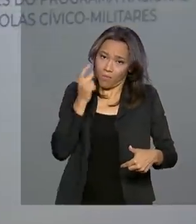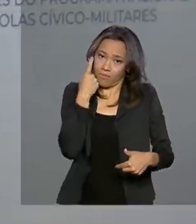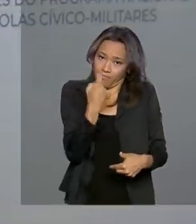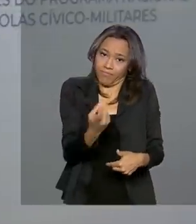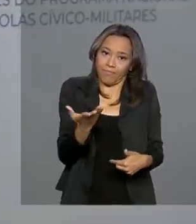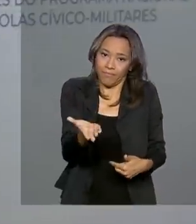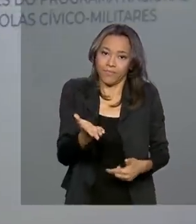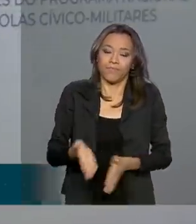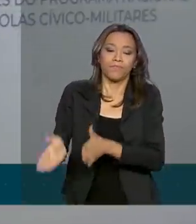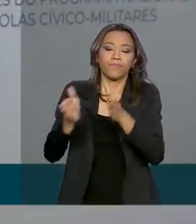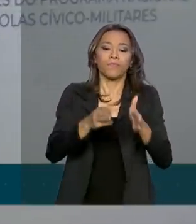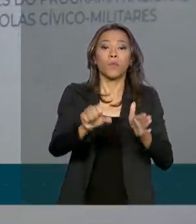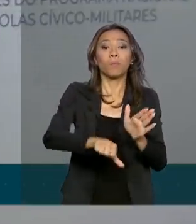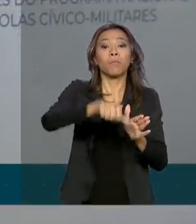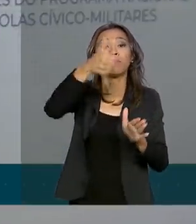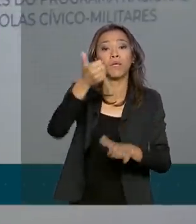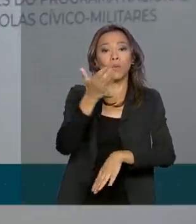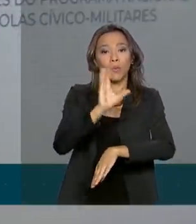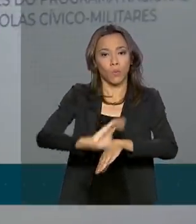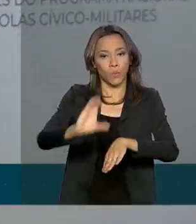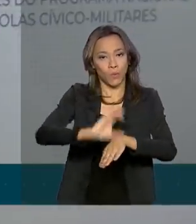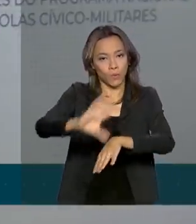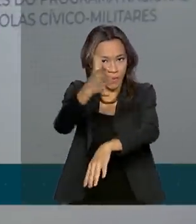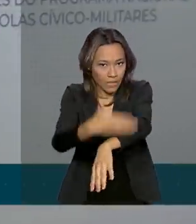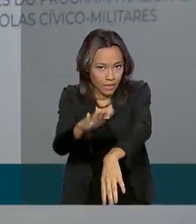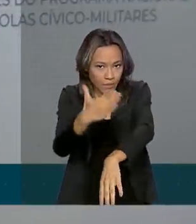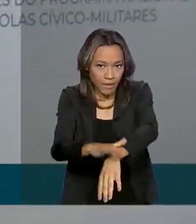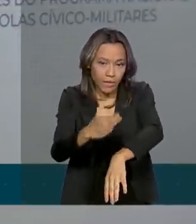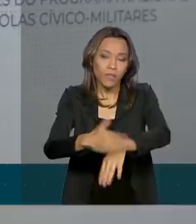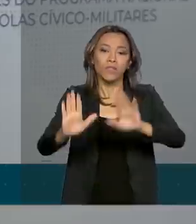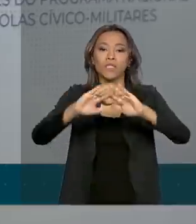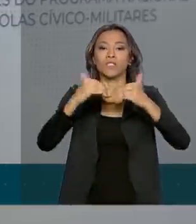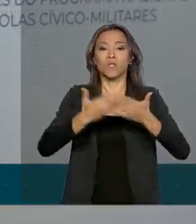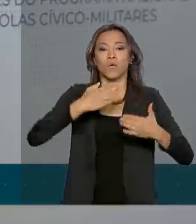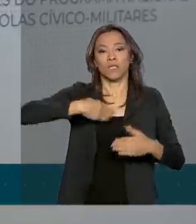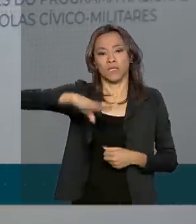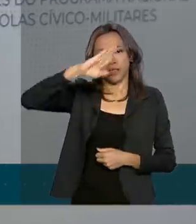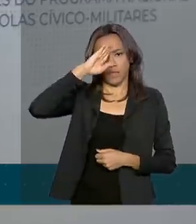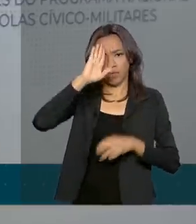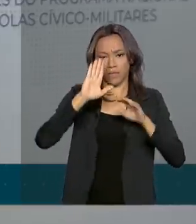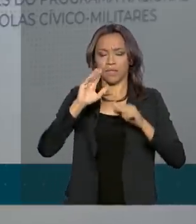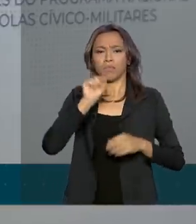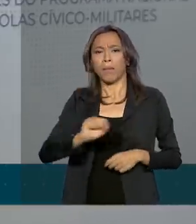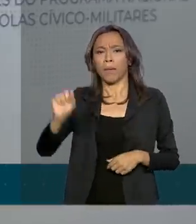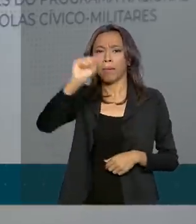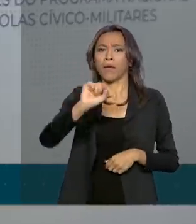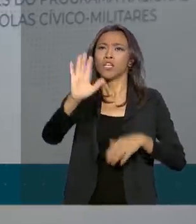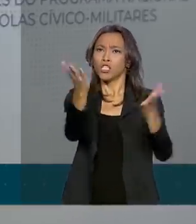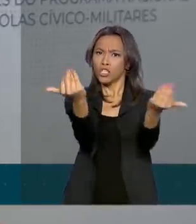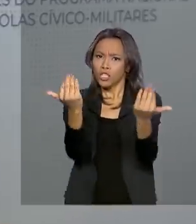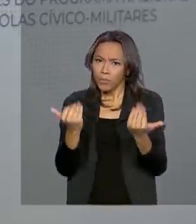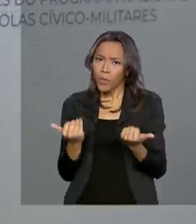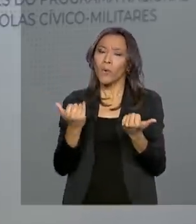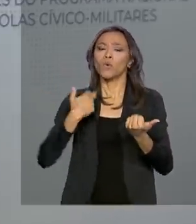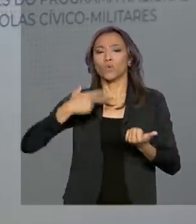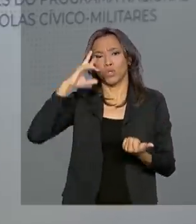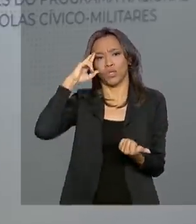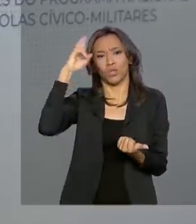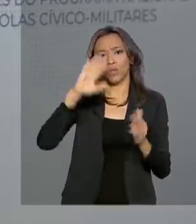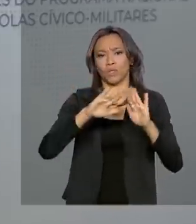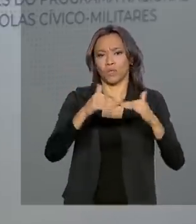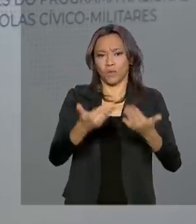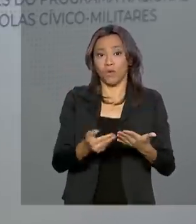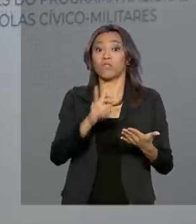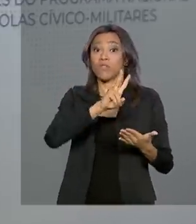O primeiro curso de capacitação das escolas cívico-militares pelo Ministério da Educação reuniu diretores das instituições que vão